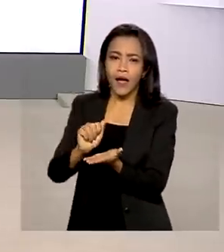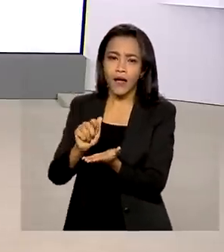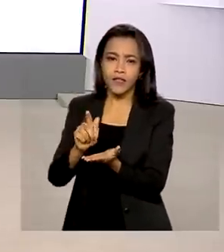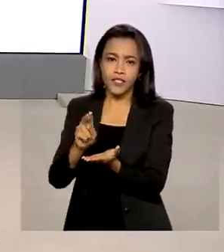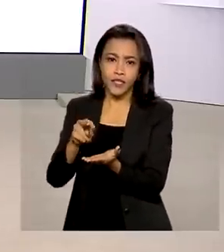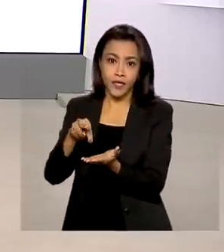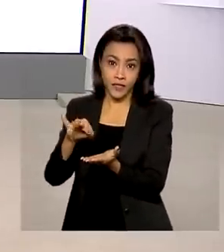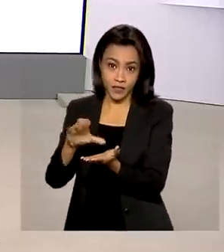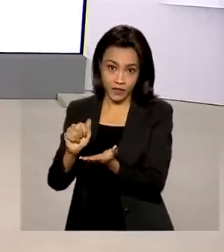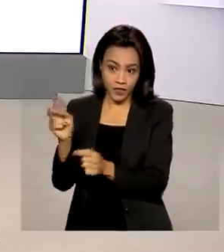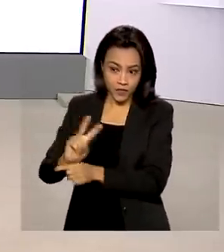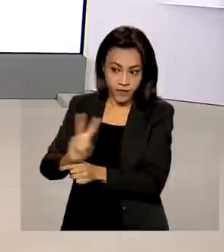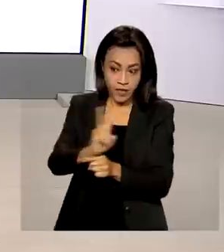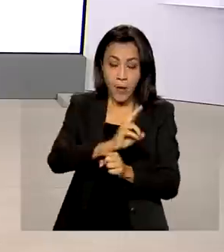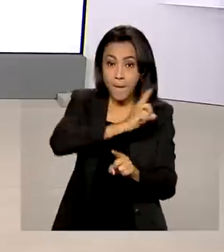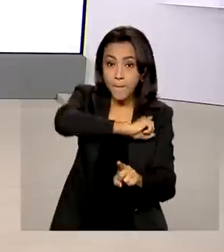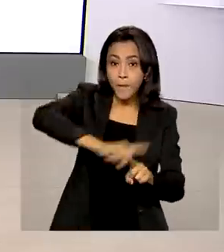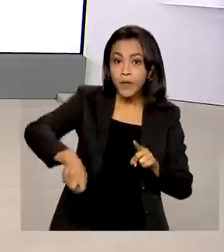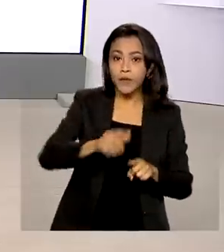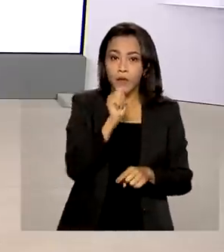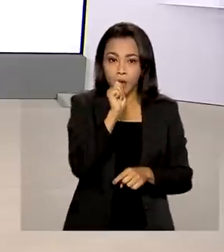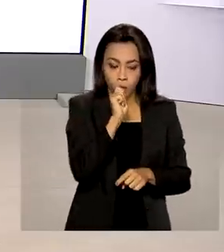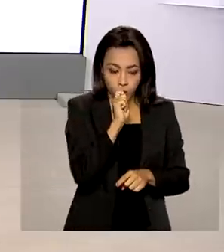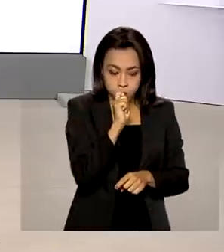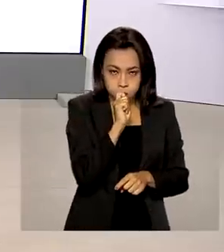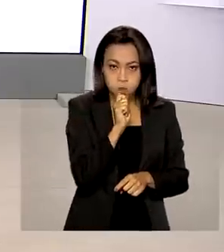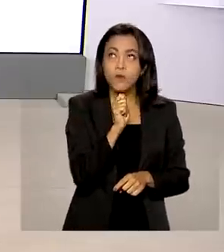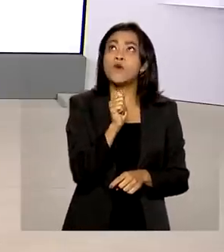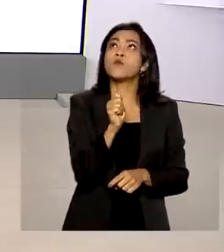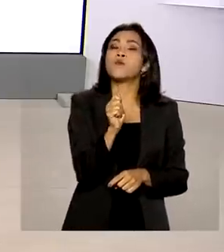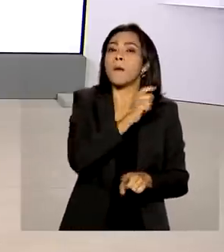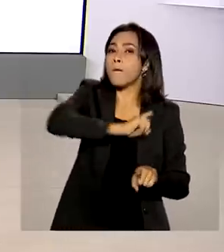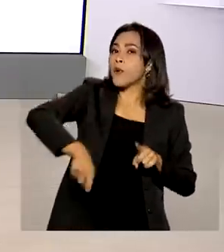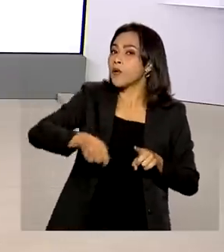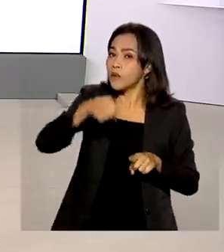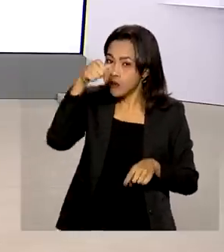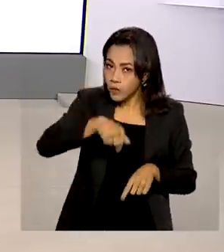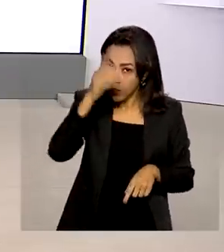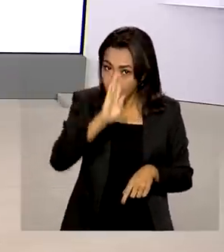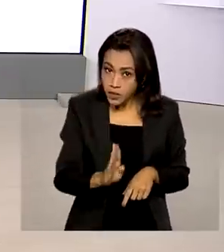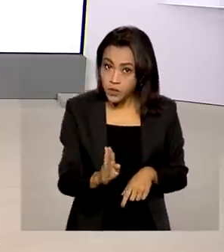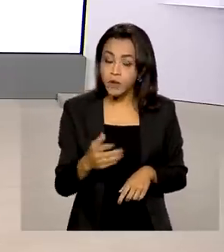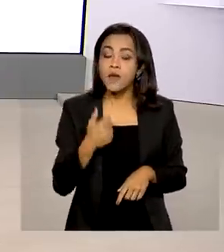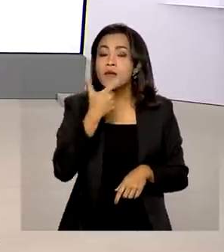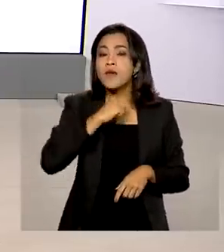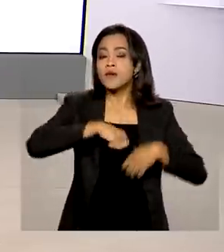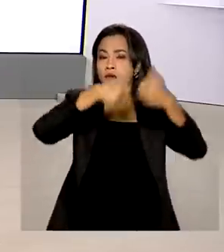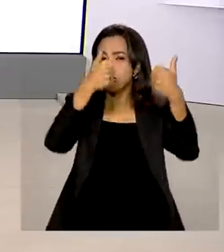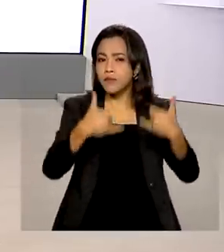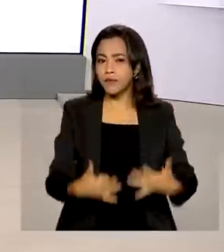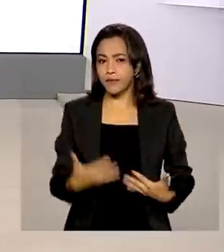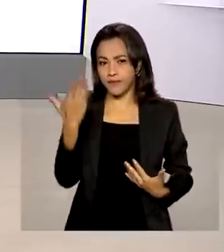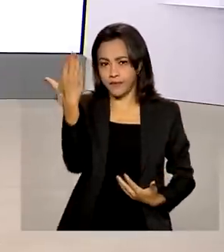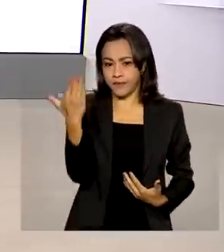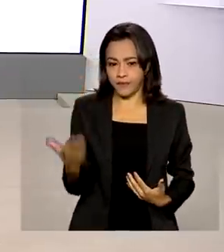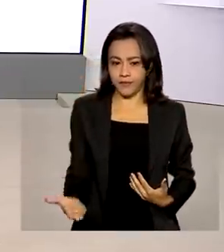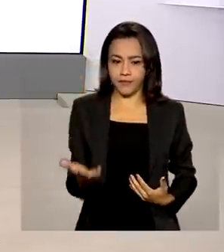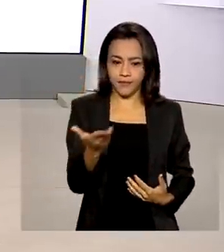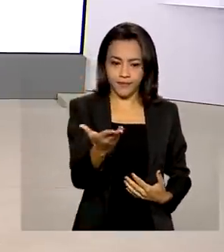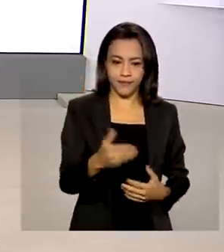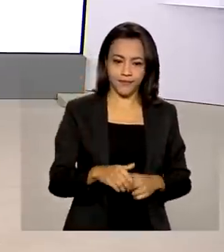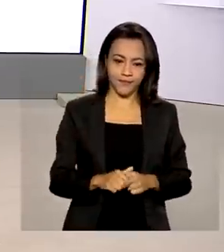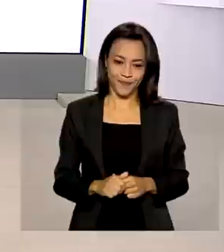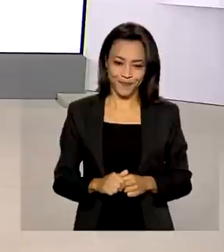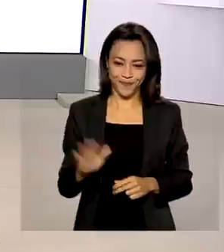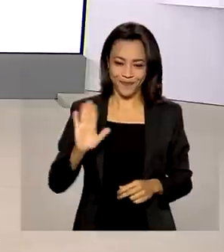a proibição dos cigarros eletrônicos no país. Quem tem mais informações para a gente ao vivo é o repórter Glauco de